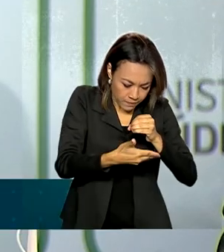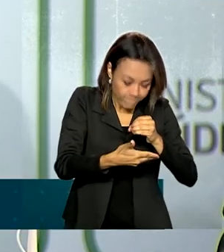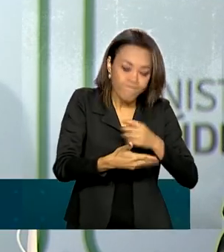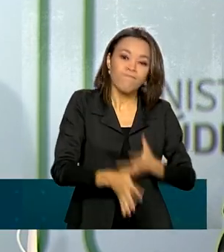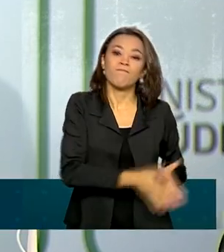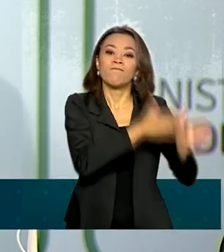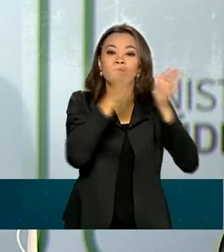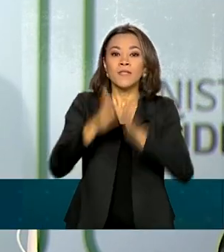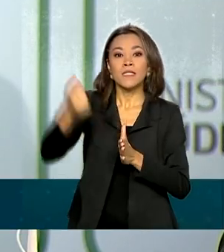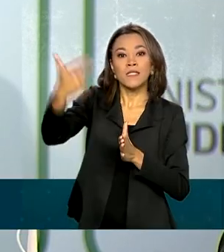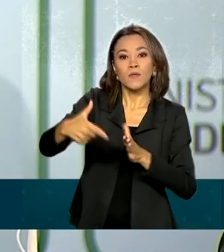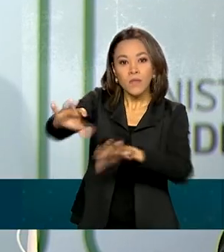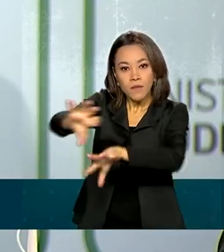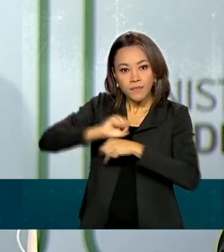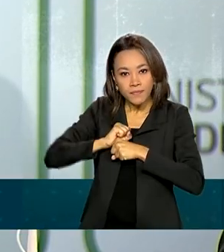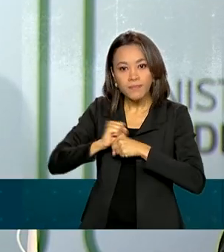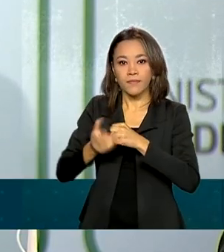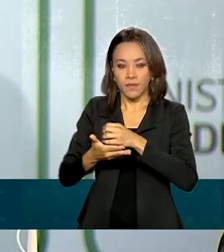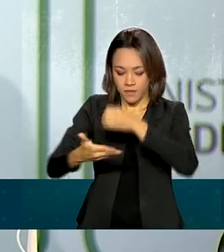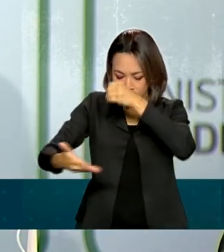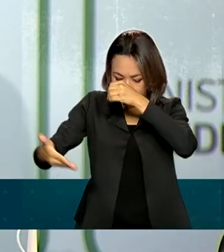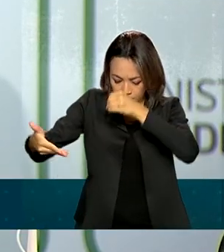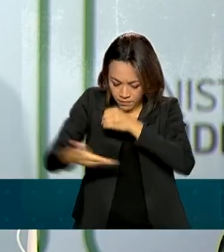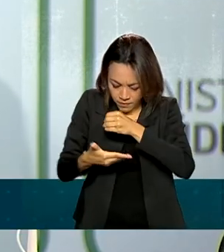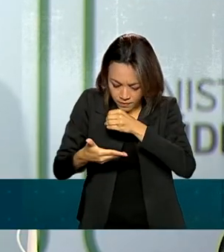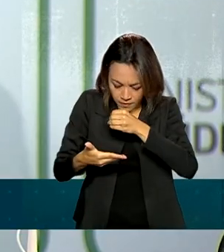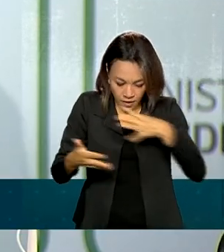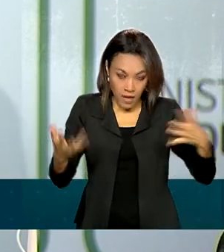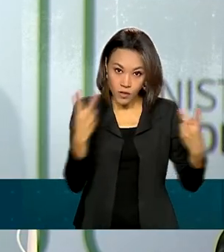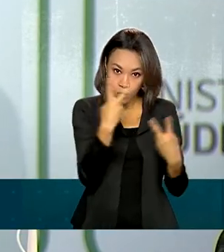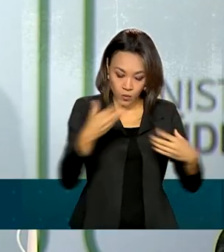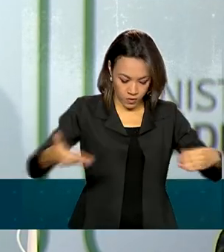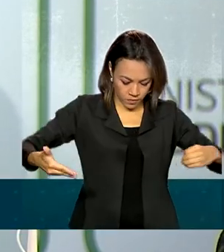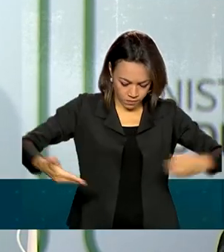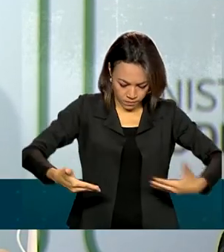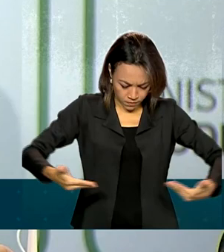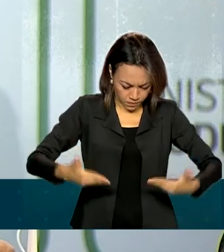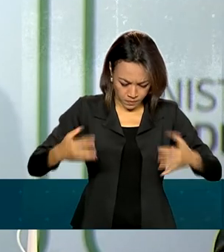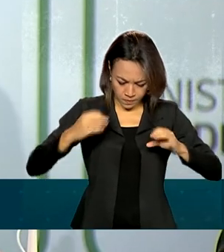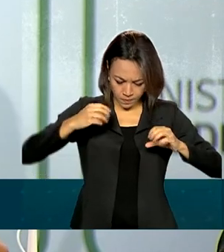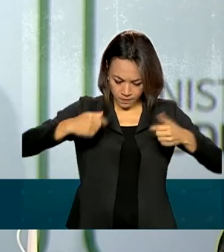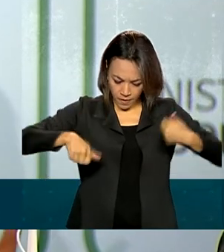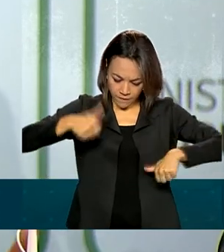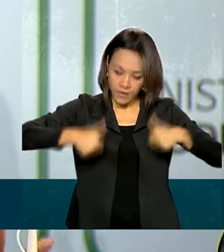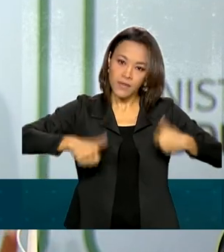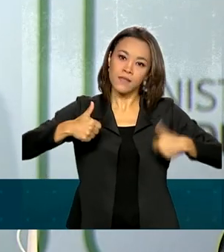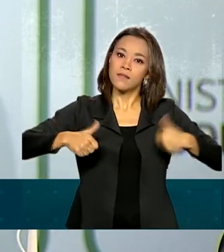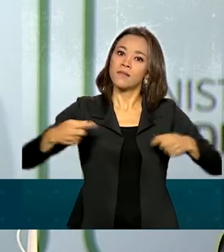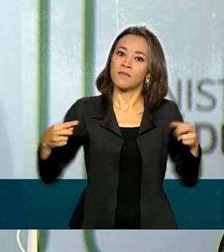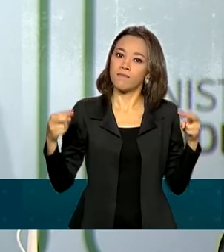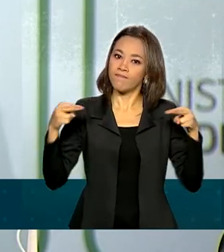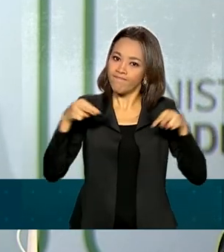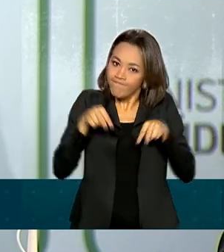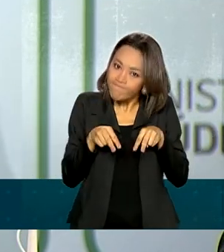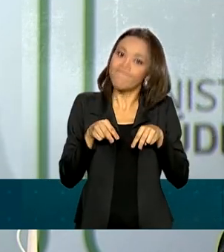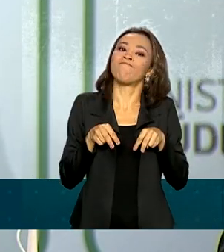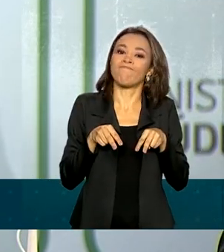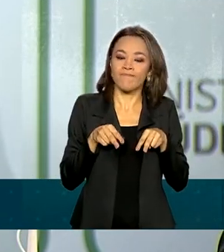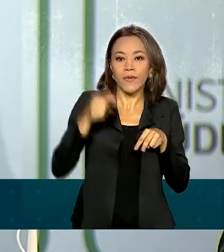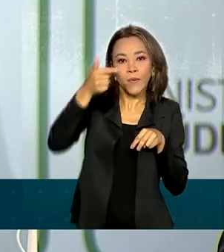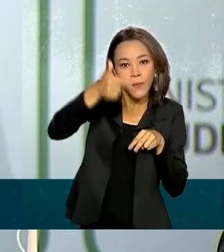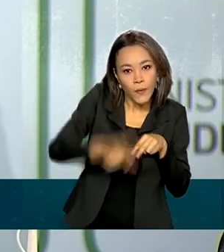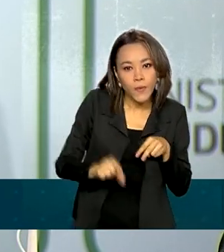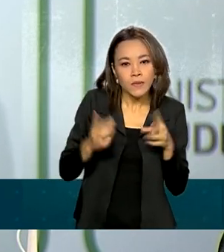segunda infecção, e as duas juntas irem para um laboratório de referência nacional para que se faça, então, um outro